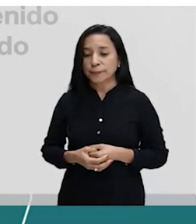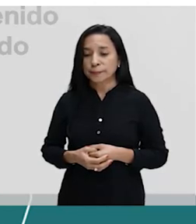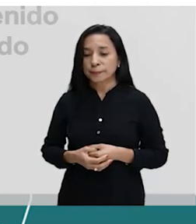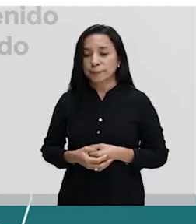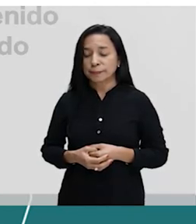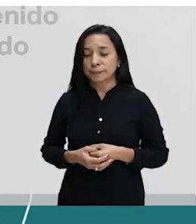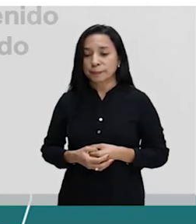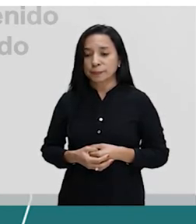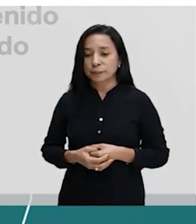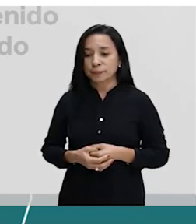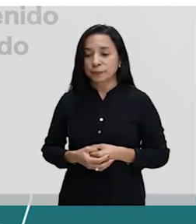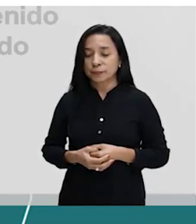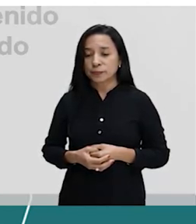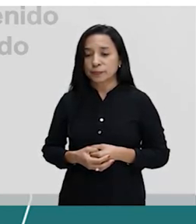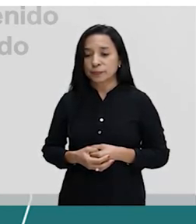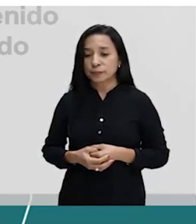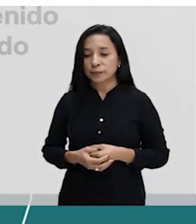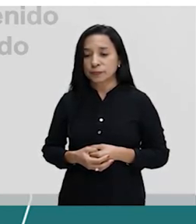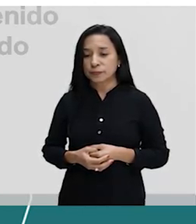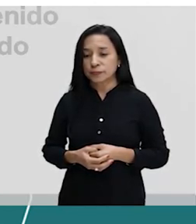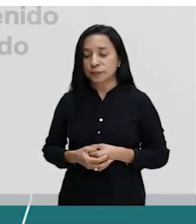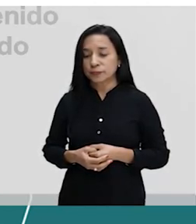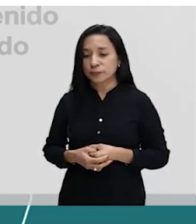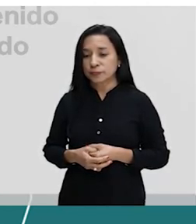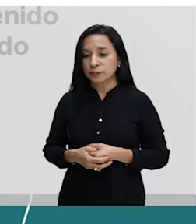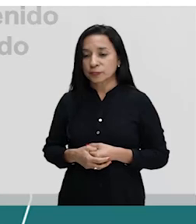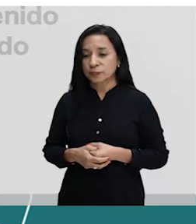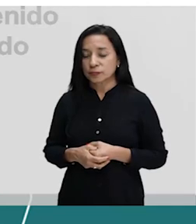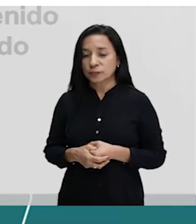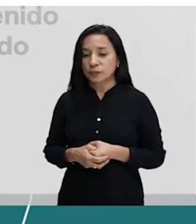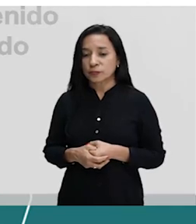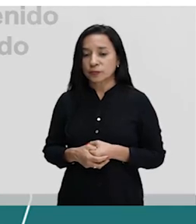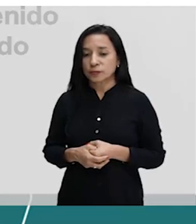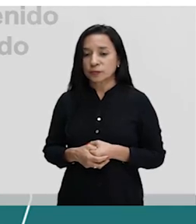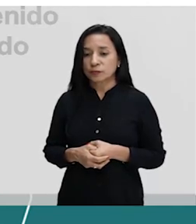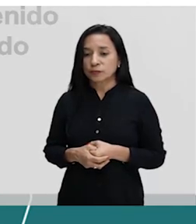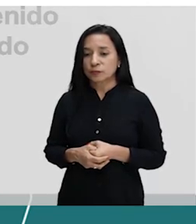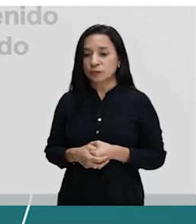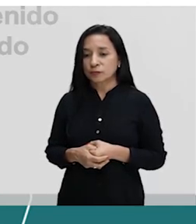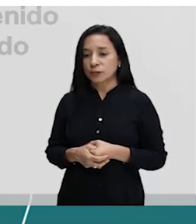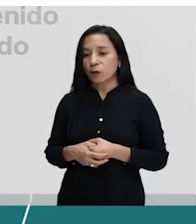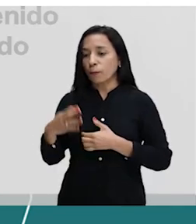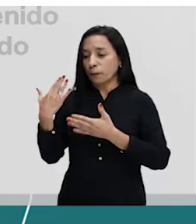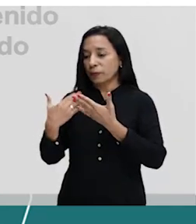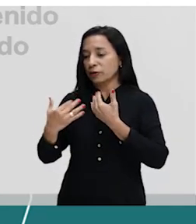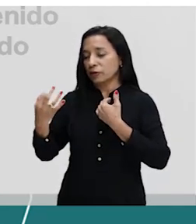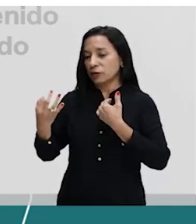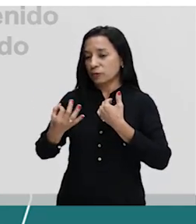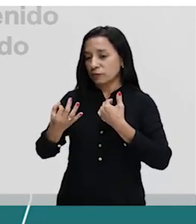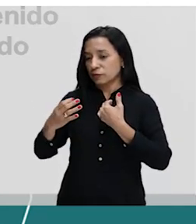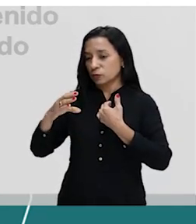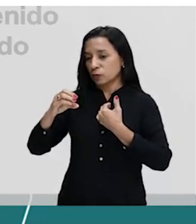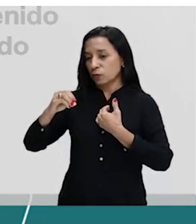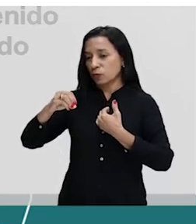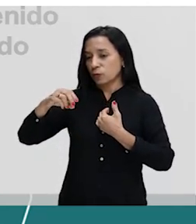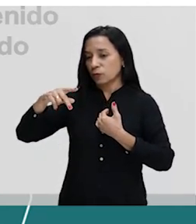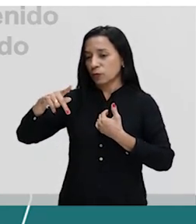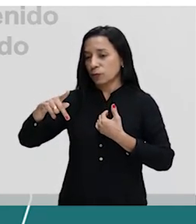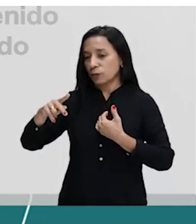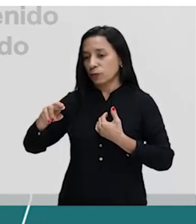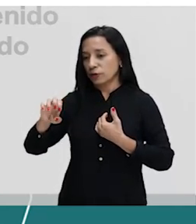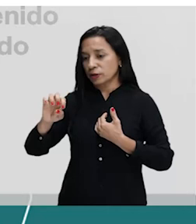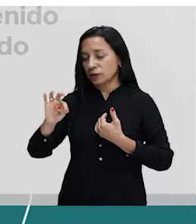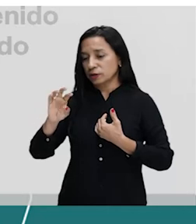vosotros venís ellos vienen no pretérito perfeito compuesto eu já vou